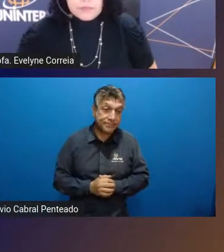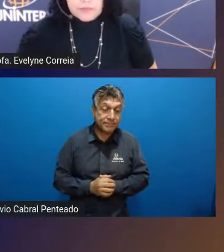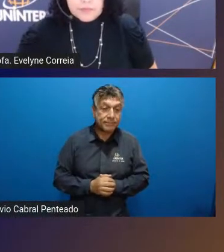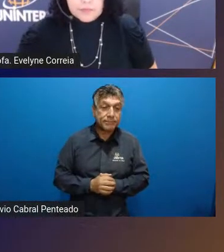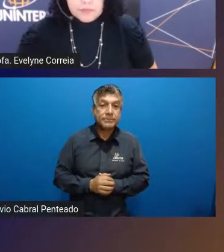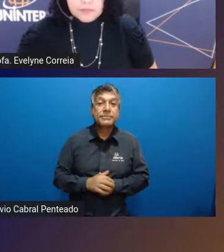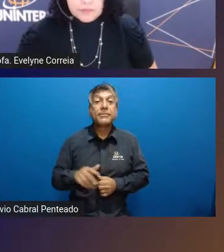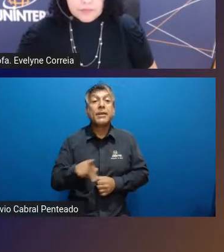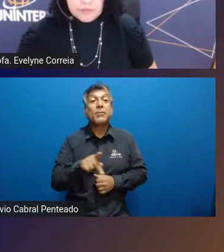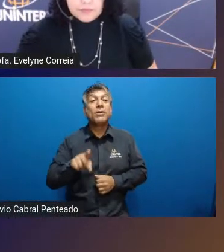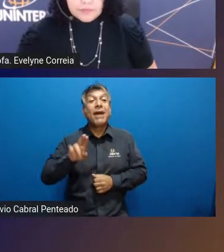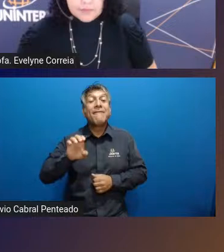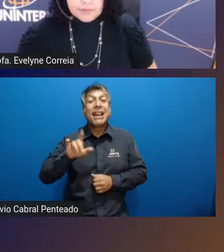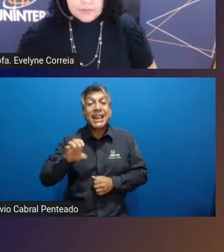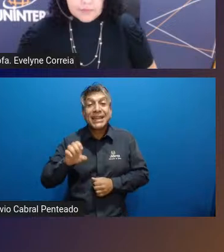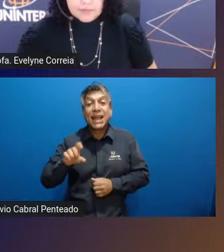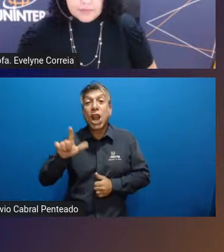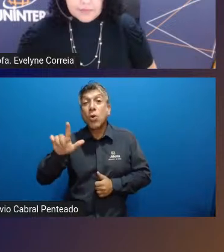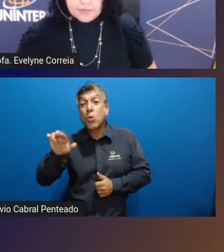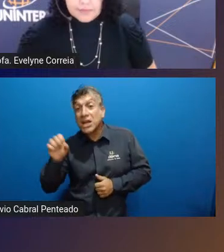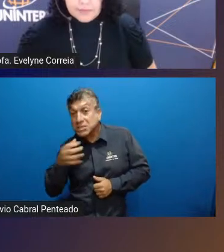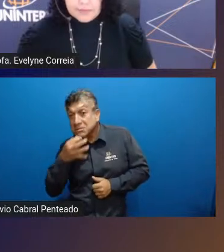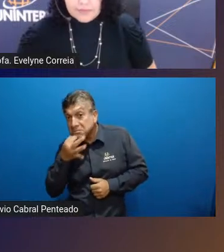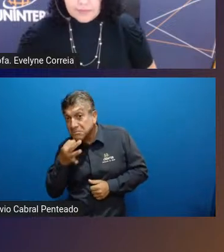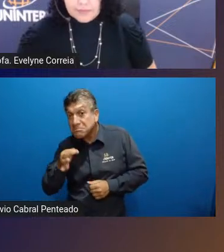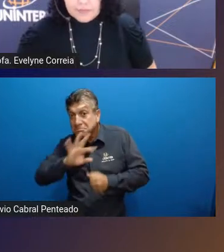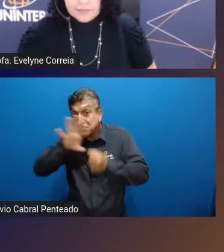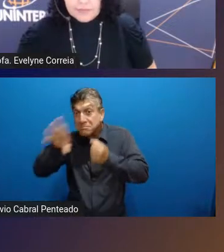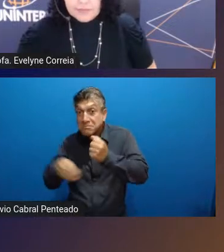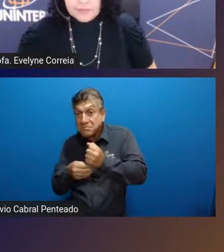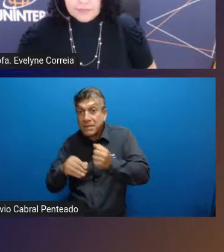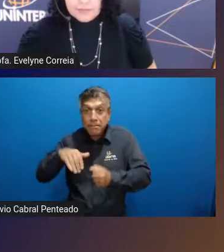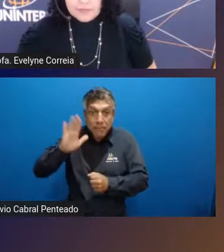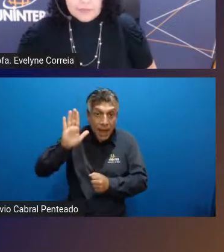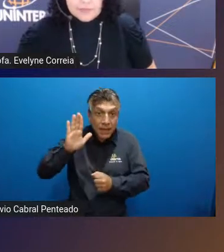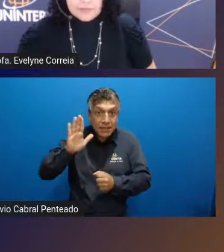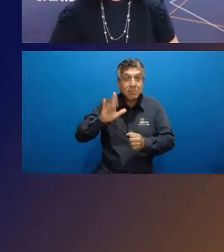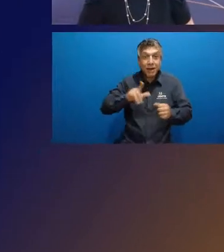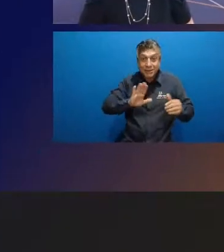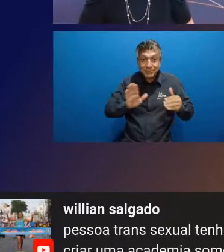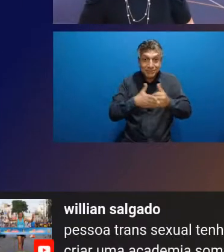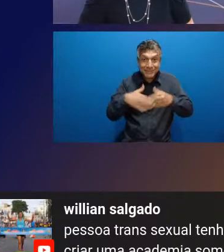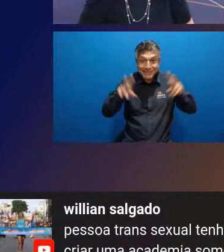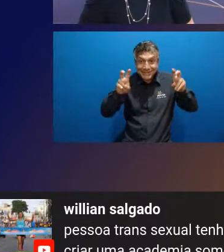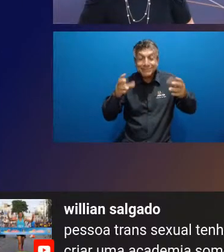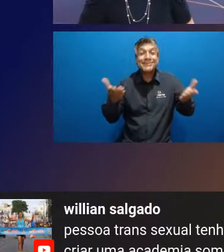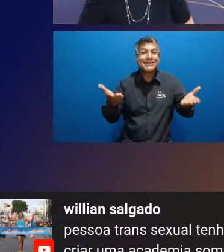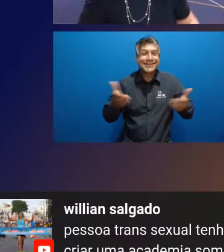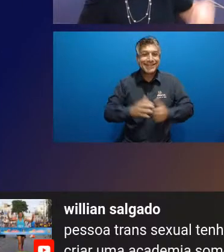Professora Eveline, Lucas, gostariam de fazer mais alguma colocação pra nós fecharmos esse tema?